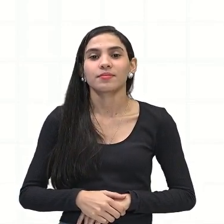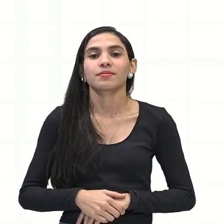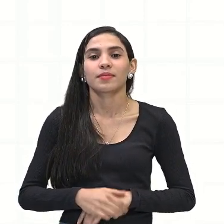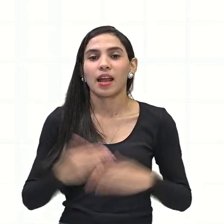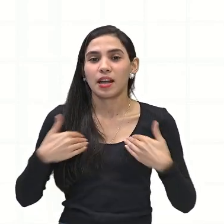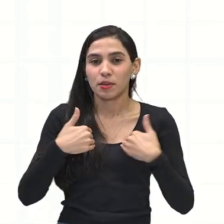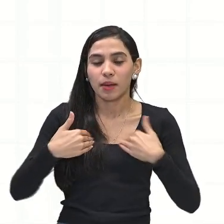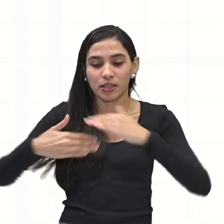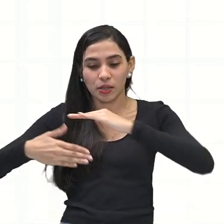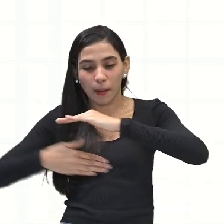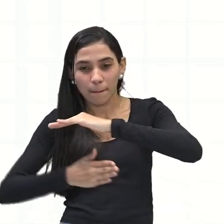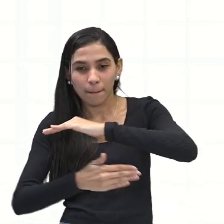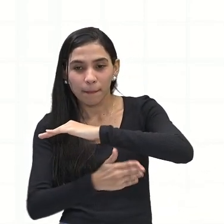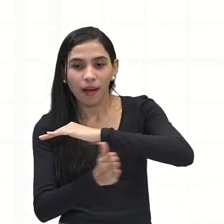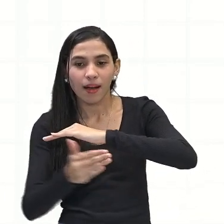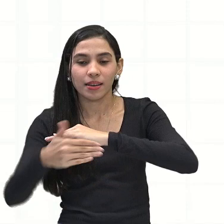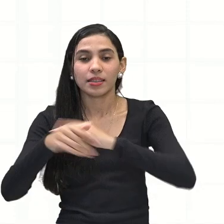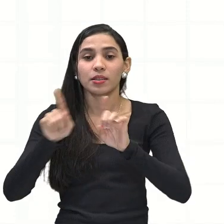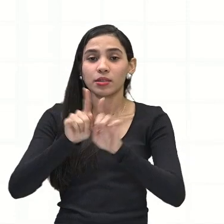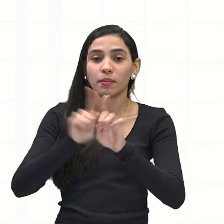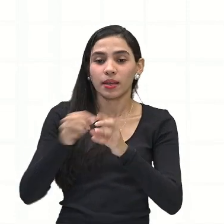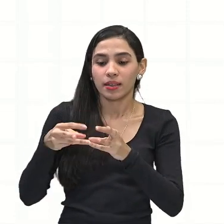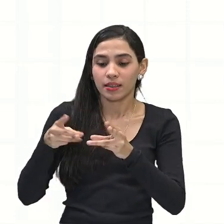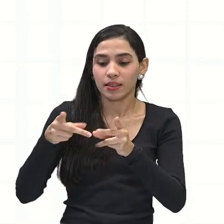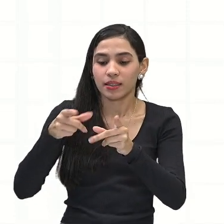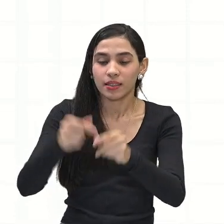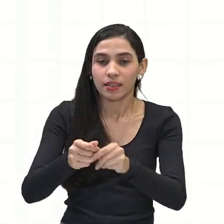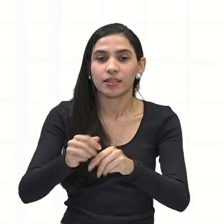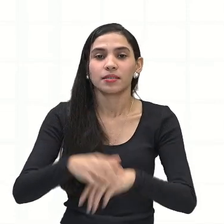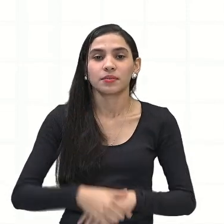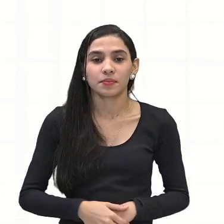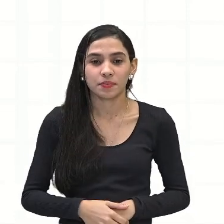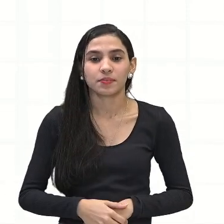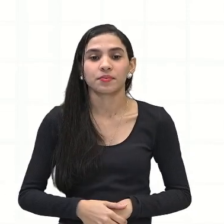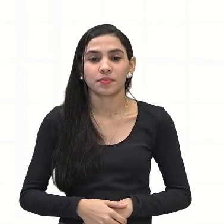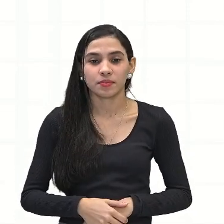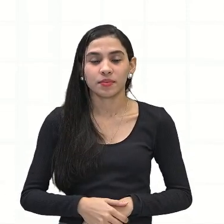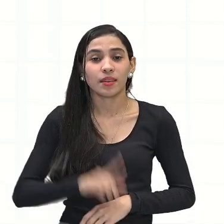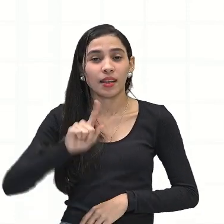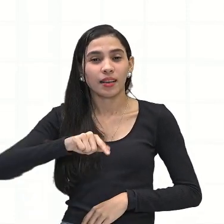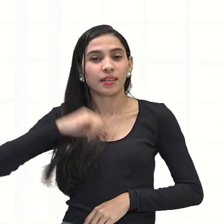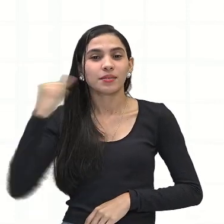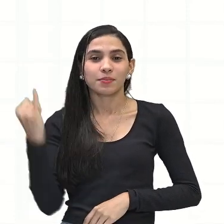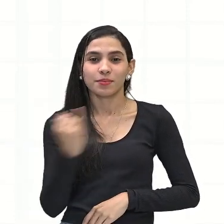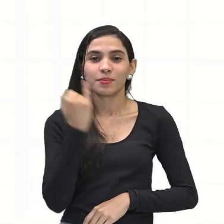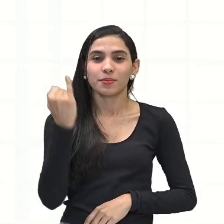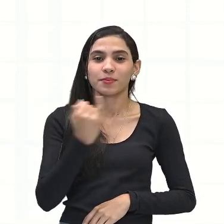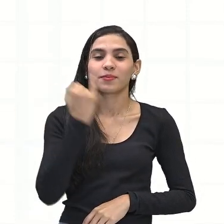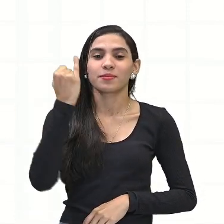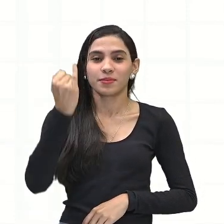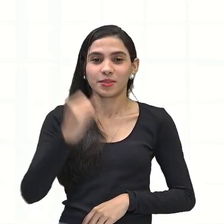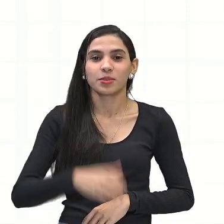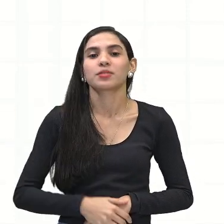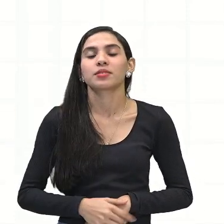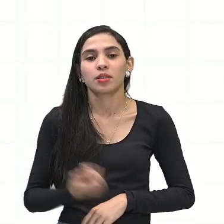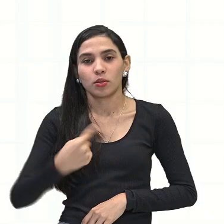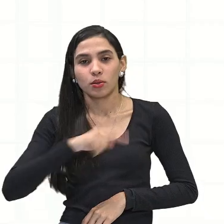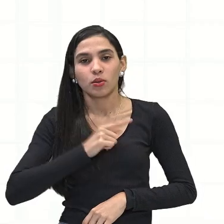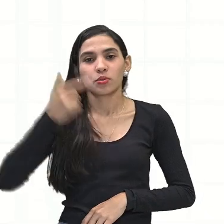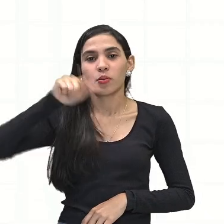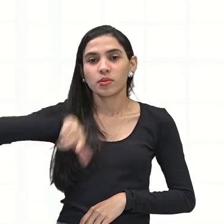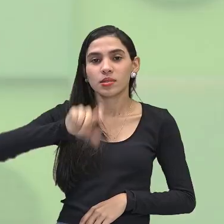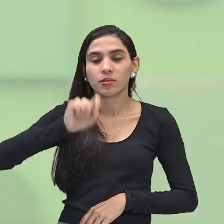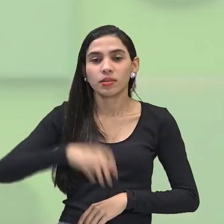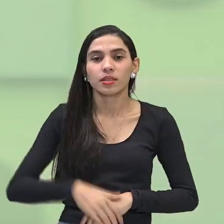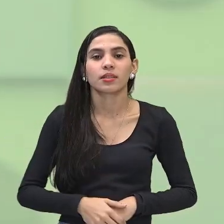terrestres e aquáticos em geral e também os marinhos é fundamental para que a gente possa